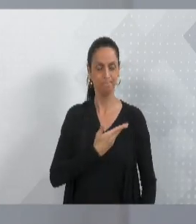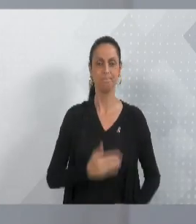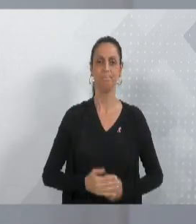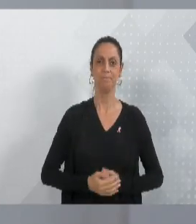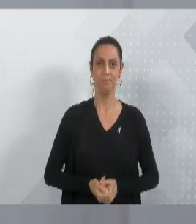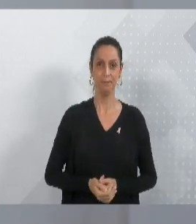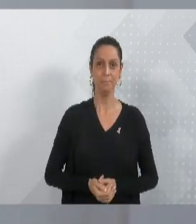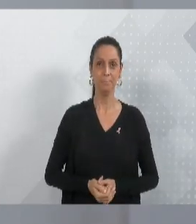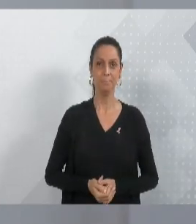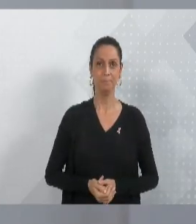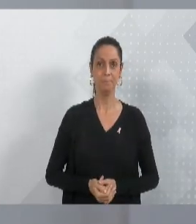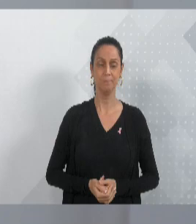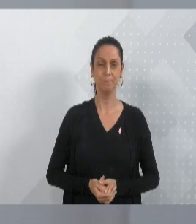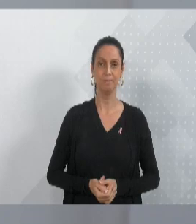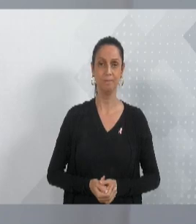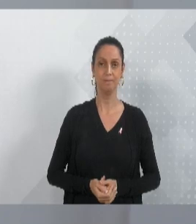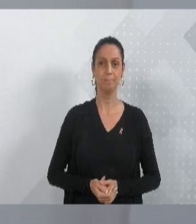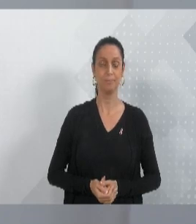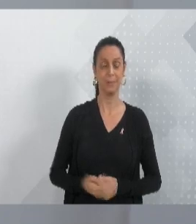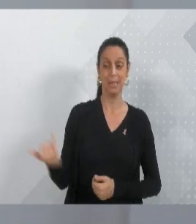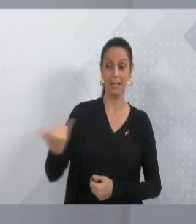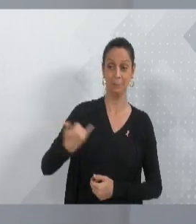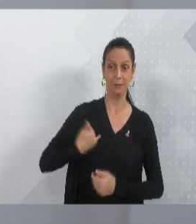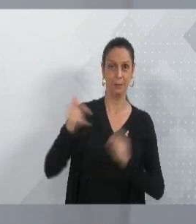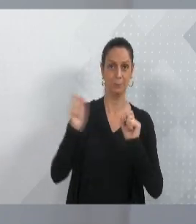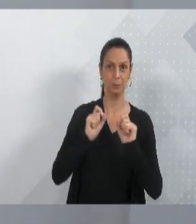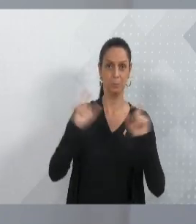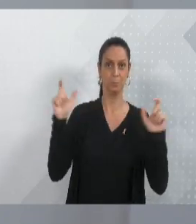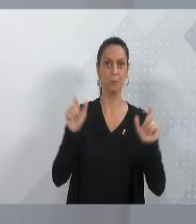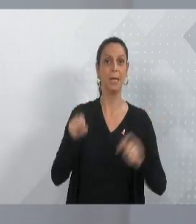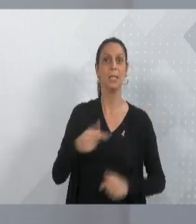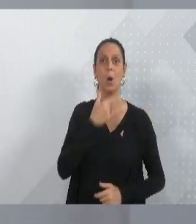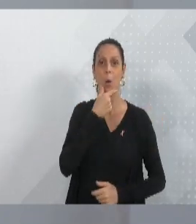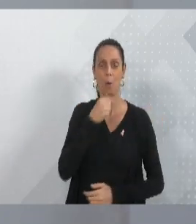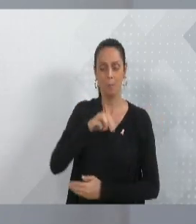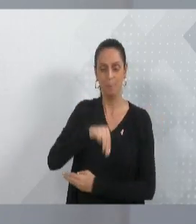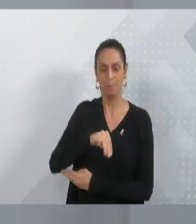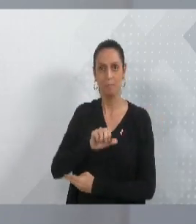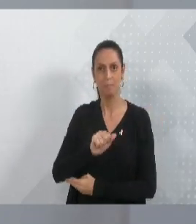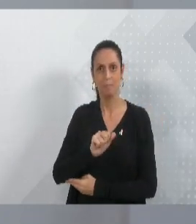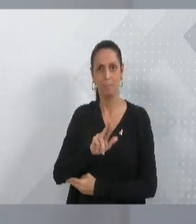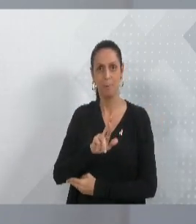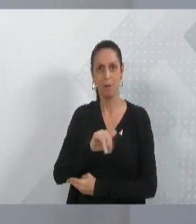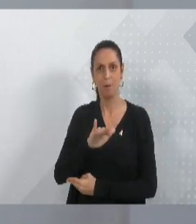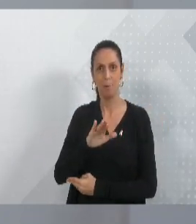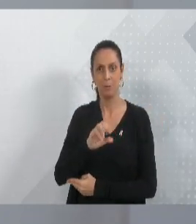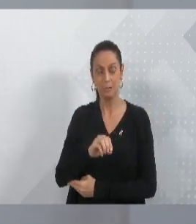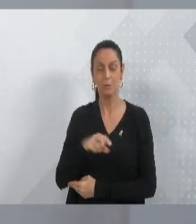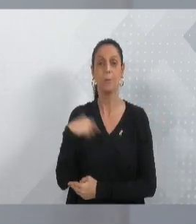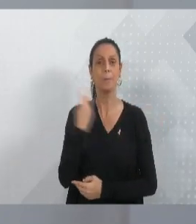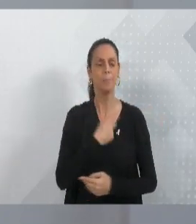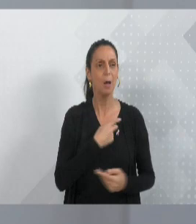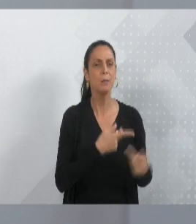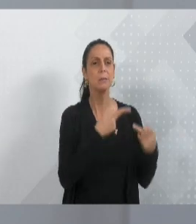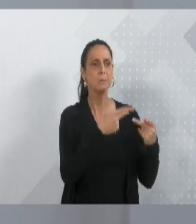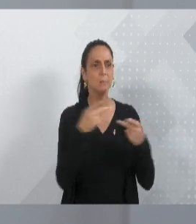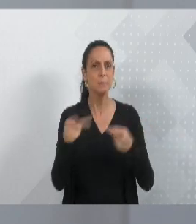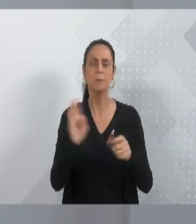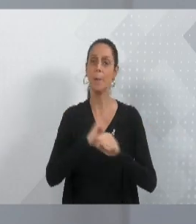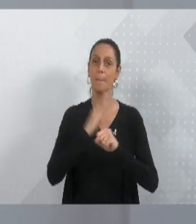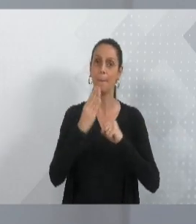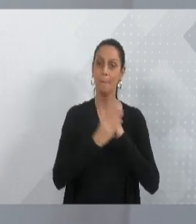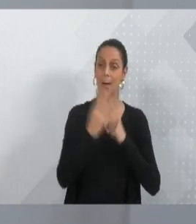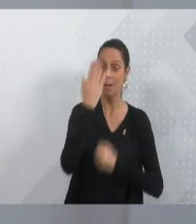que chamou a gente, de uma forma preventiva, o Maurício, há alguns meses, a gente, fazendo as visitas nos bairros, nos chamou para ver uma situação